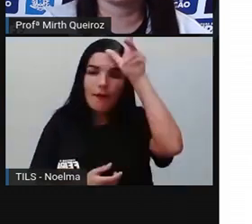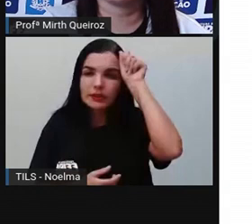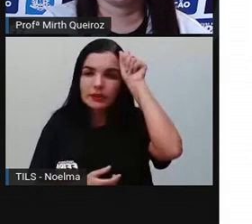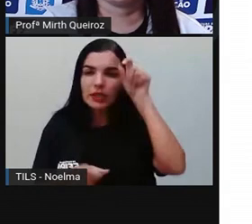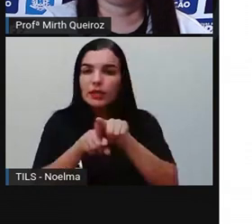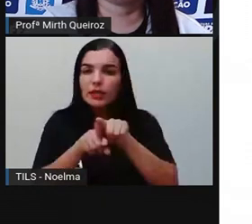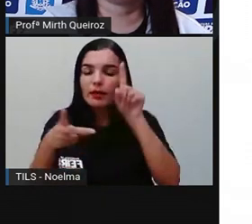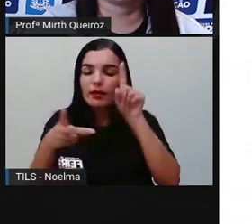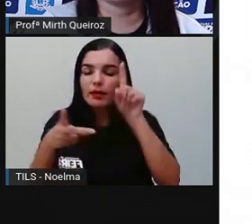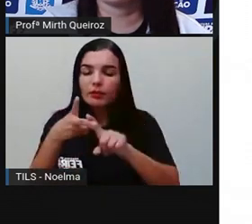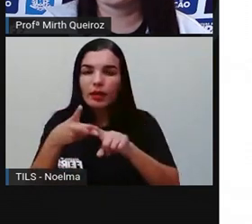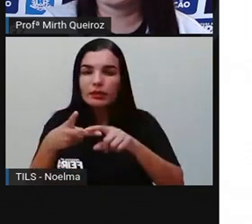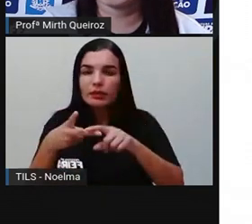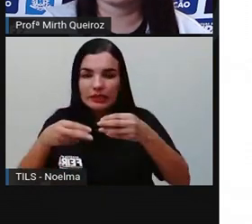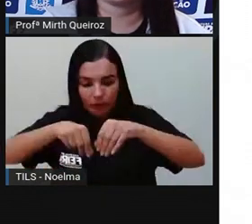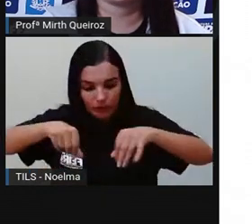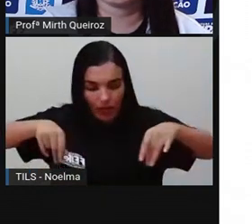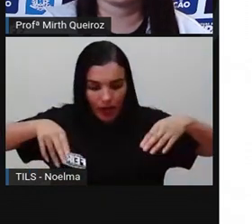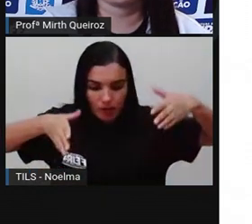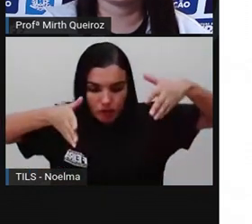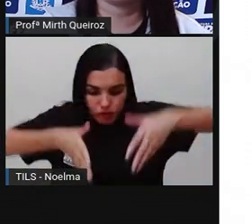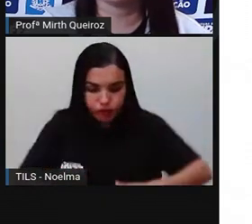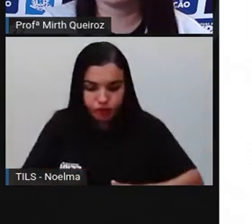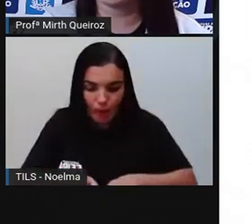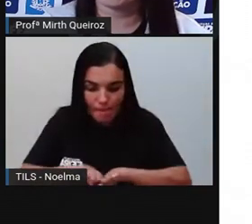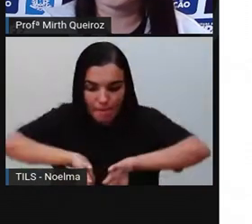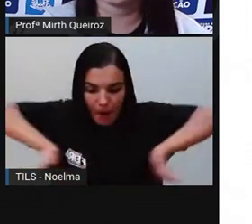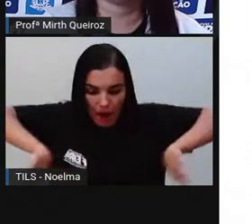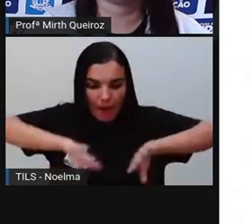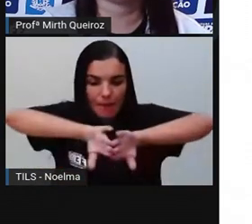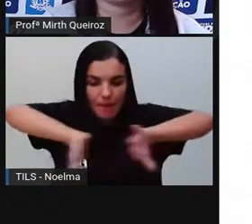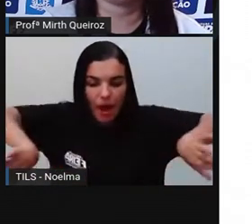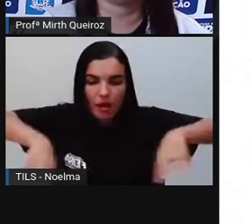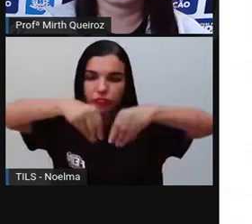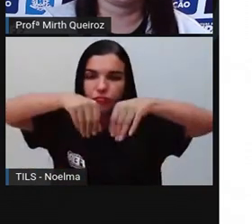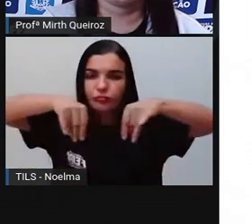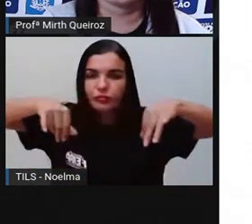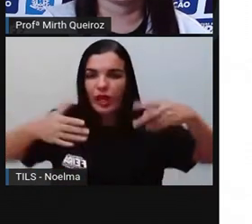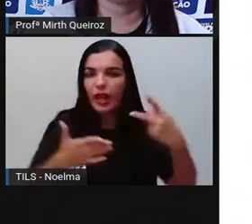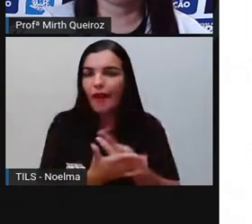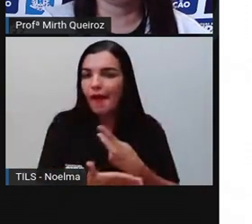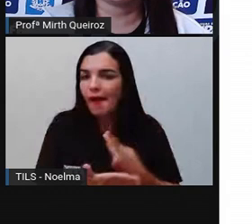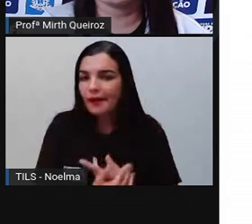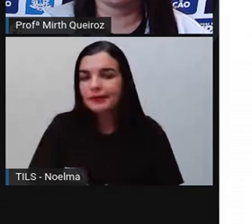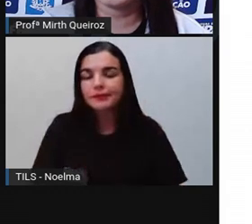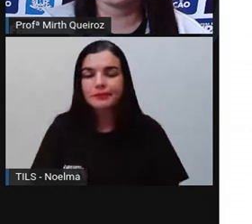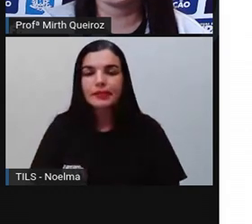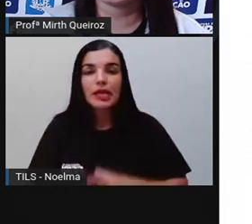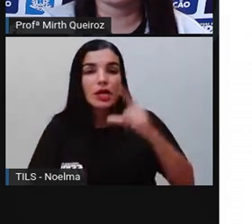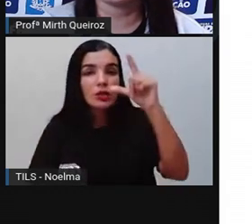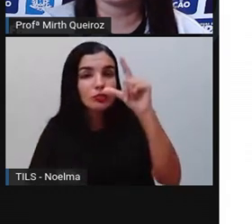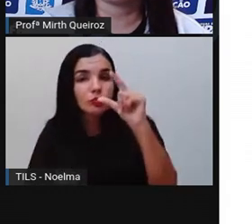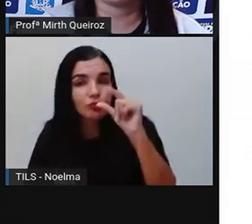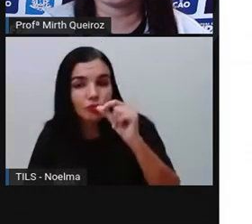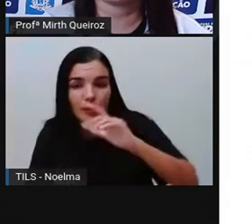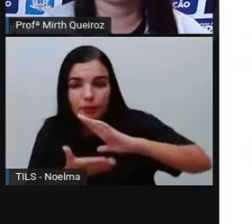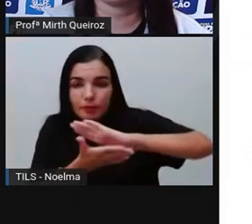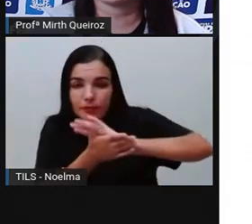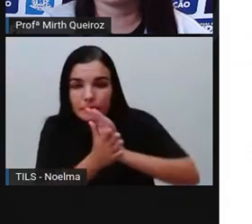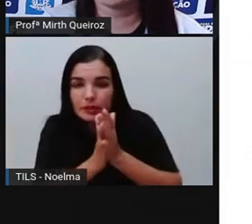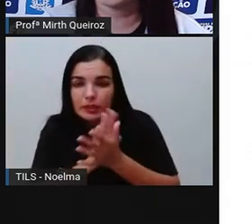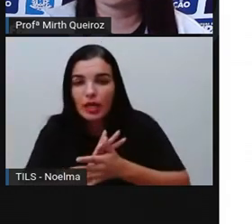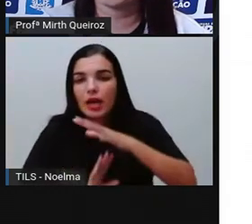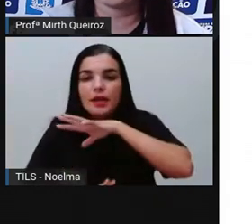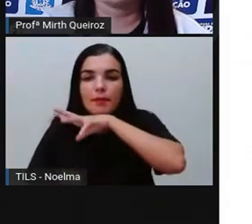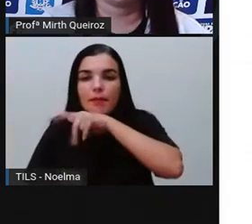solo, a perda de fertilidade do solo pelo uso incorreto do solo, né? A diminuição e a extinção de espécies,